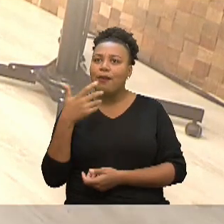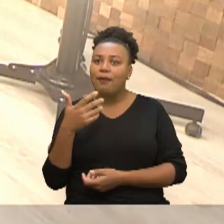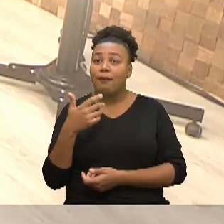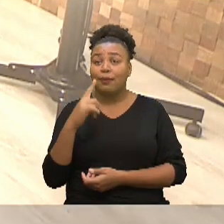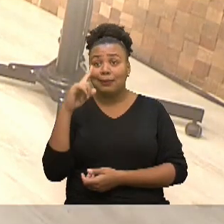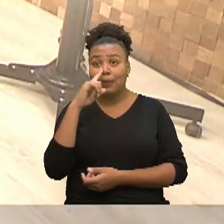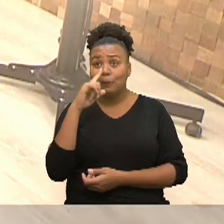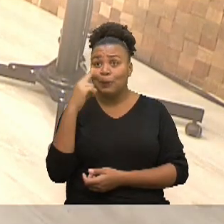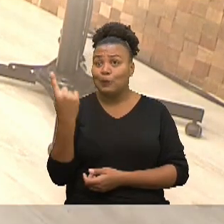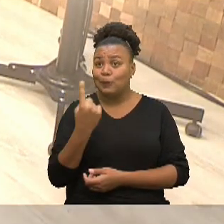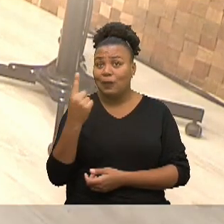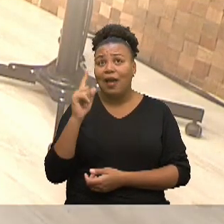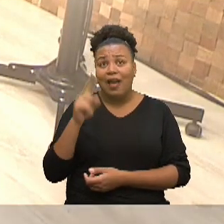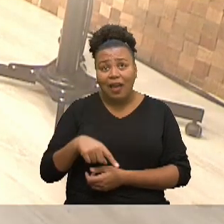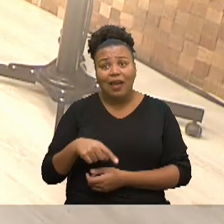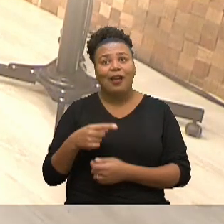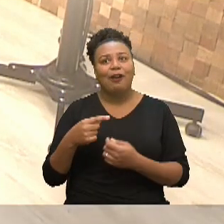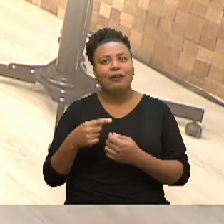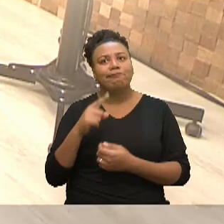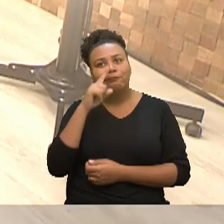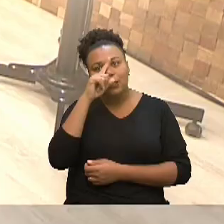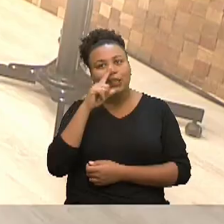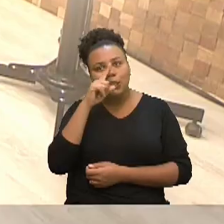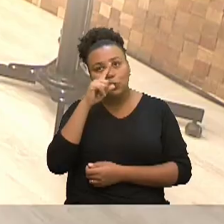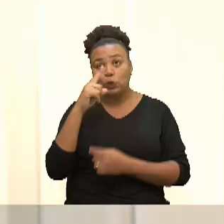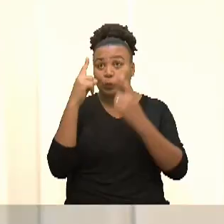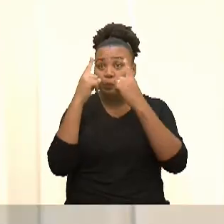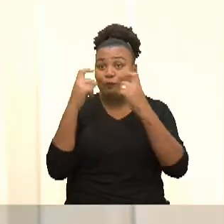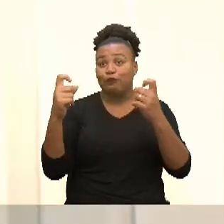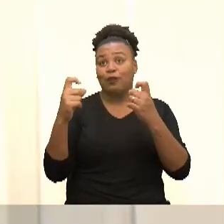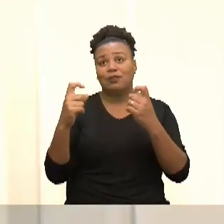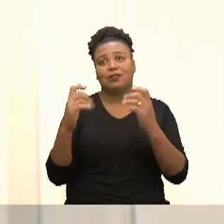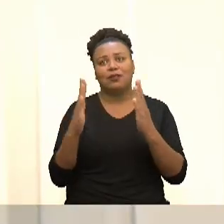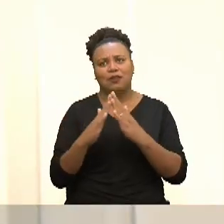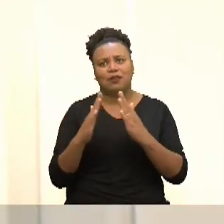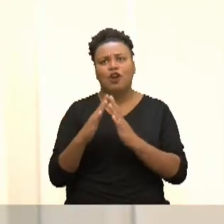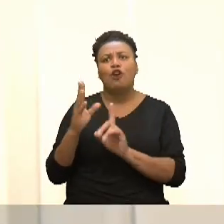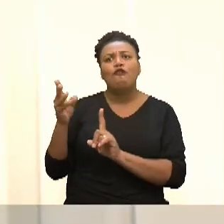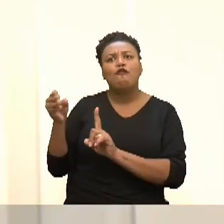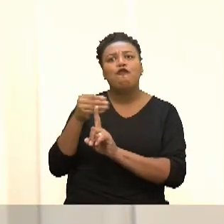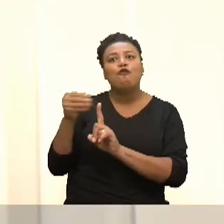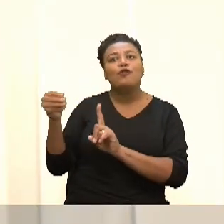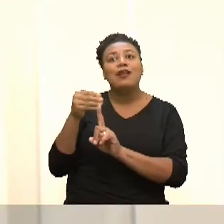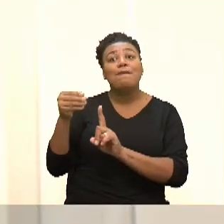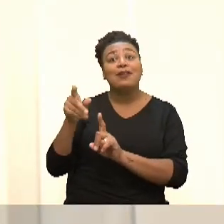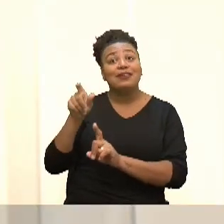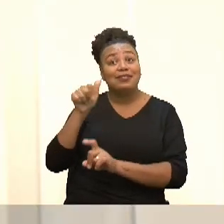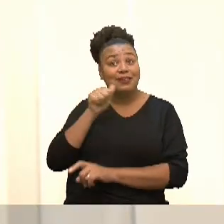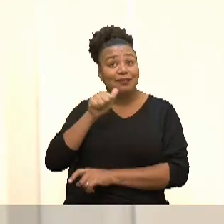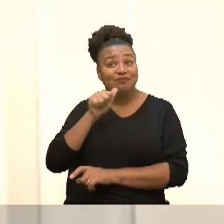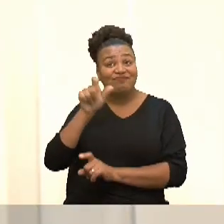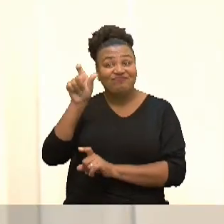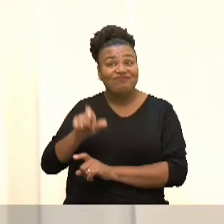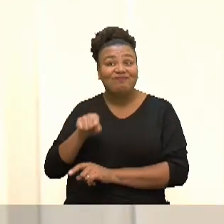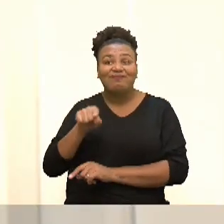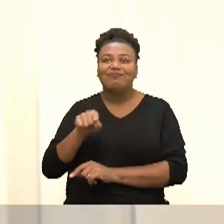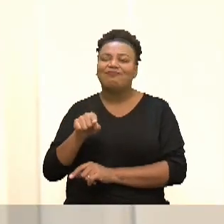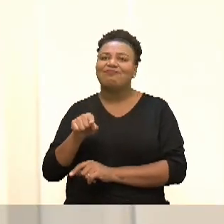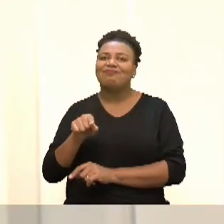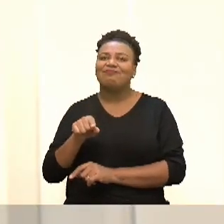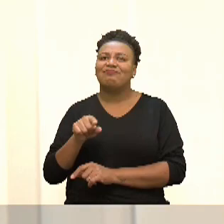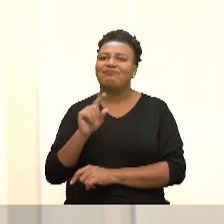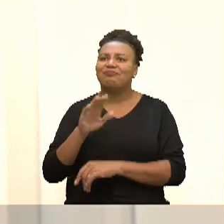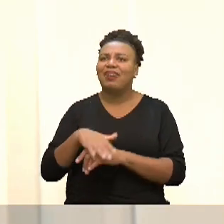maternidade solo é um fator de risco para a violência doméstica vulnerabiliza essa mulher deixa essa mulher muito mais